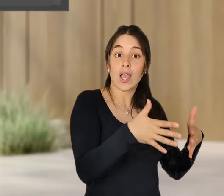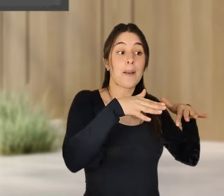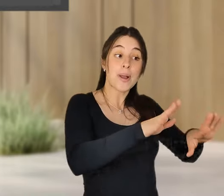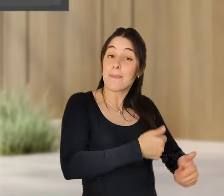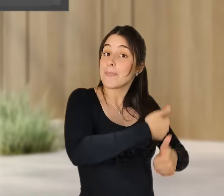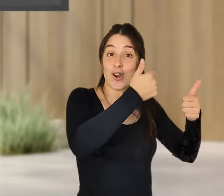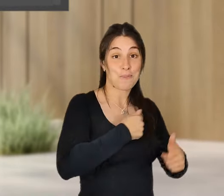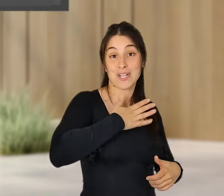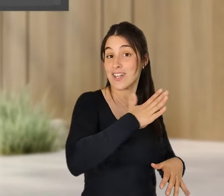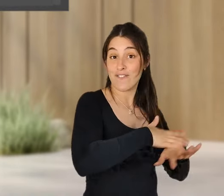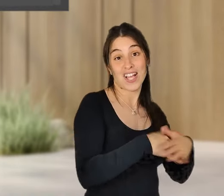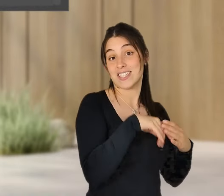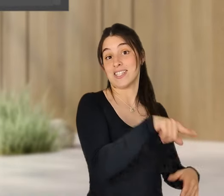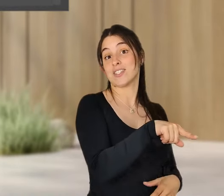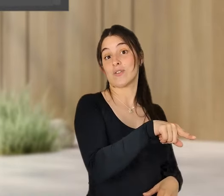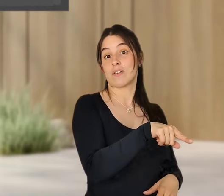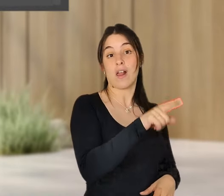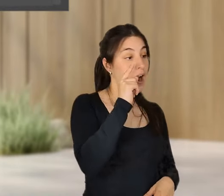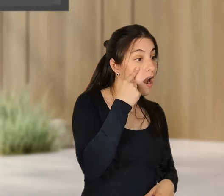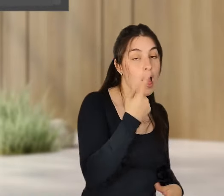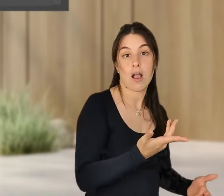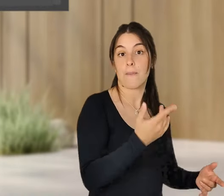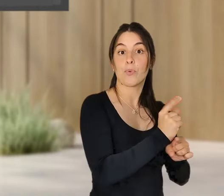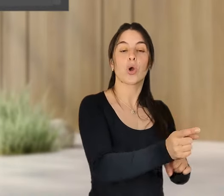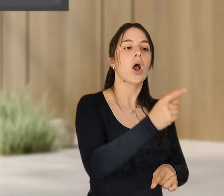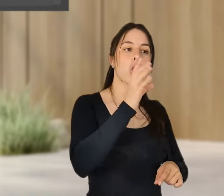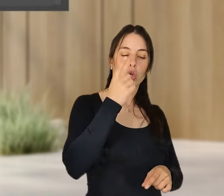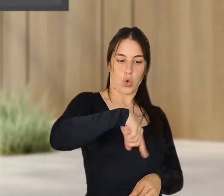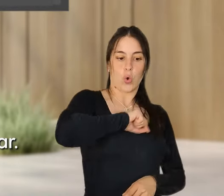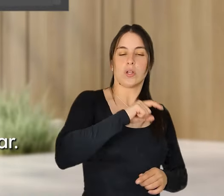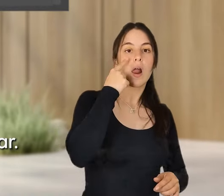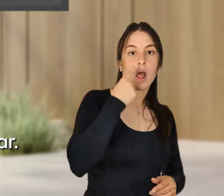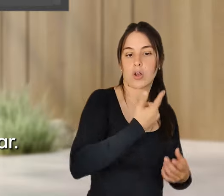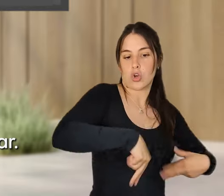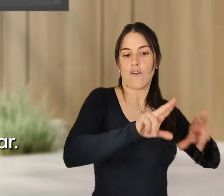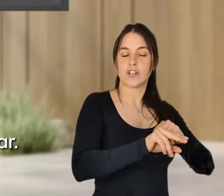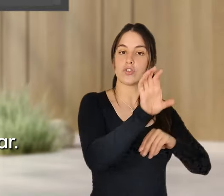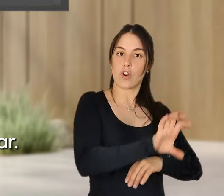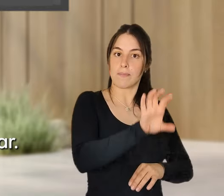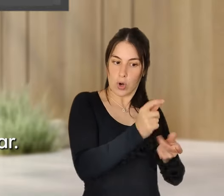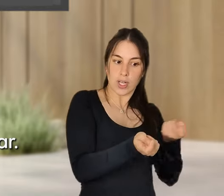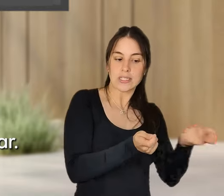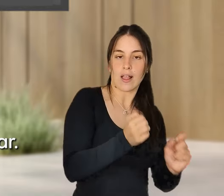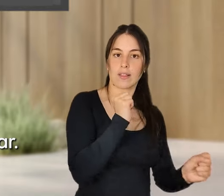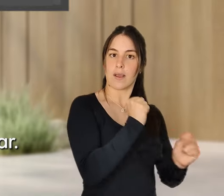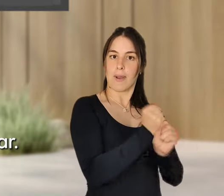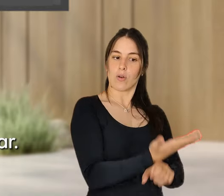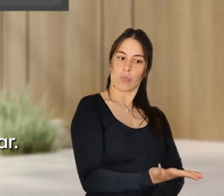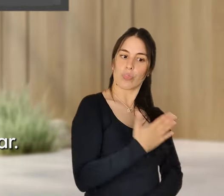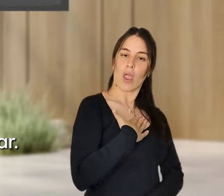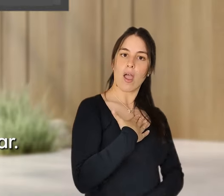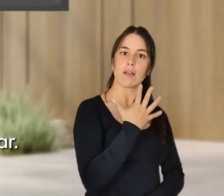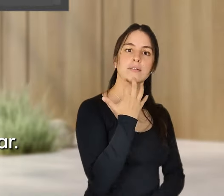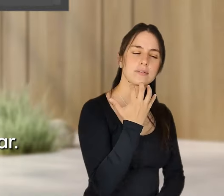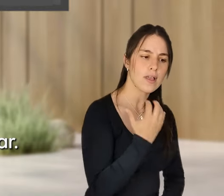Mas, quando vamos experimentar novas formas de organizar o trabalho, há um receio enorme e